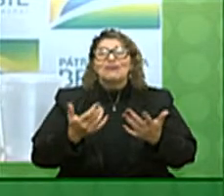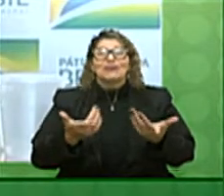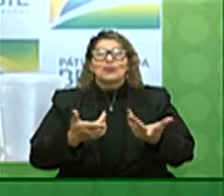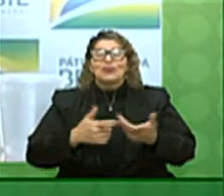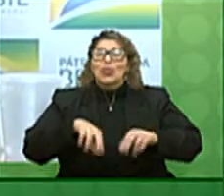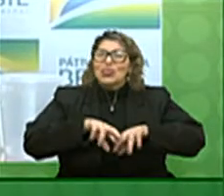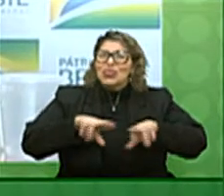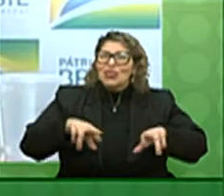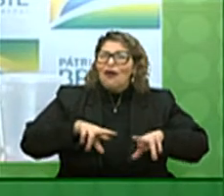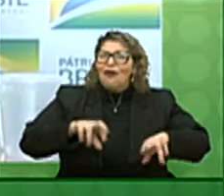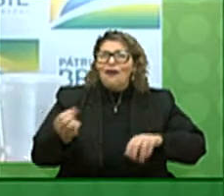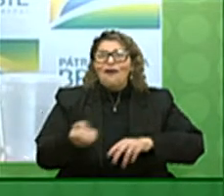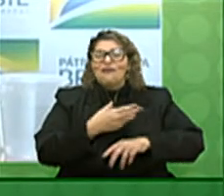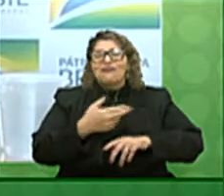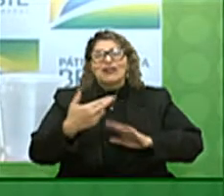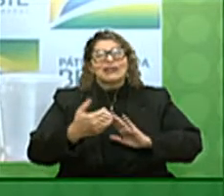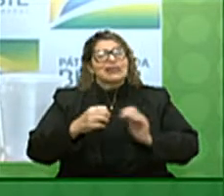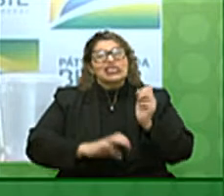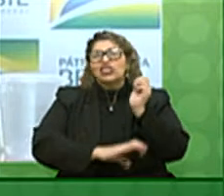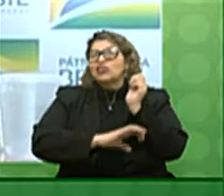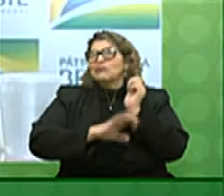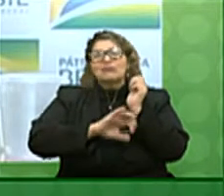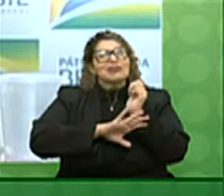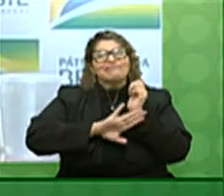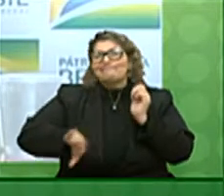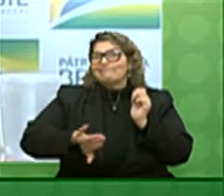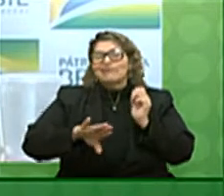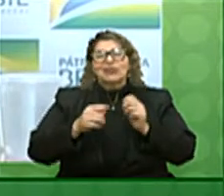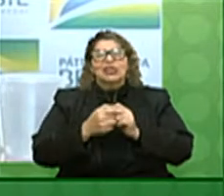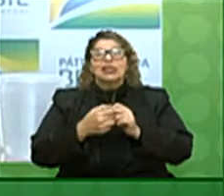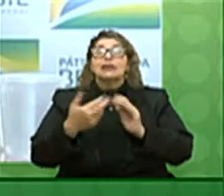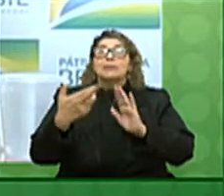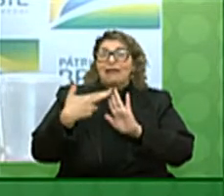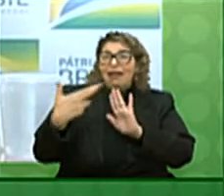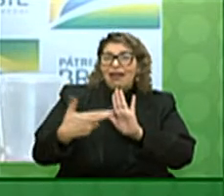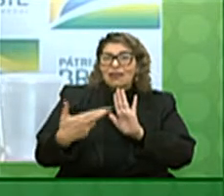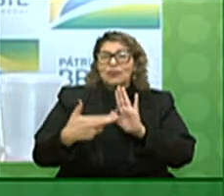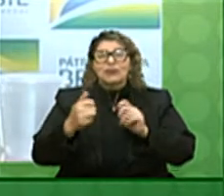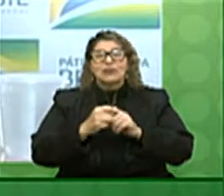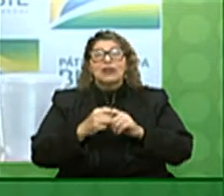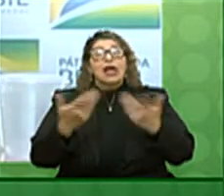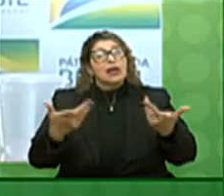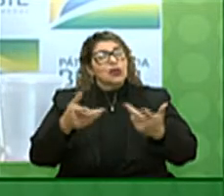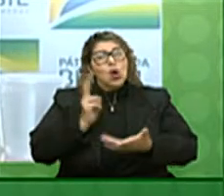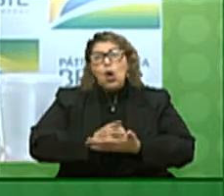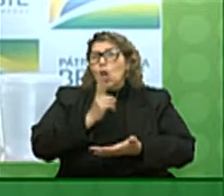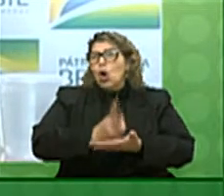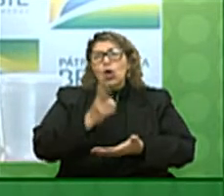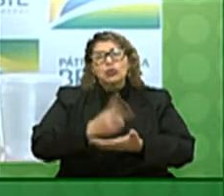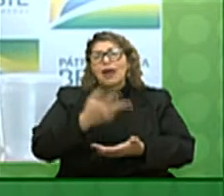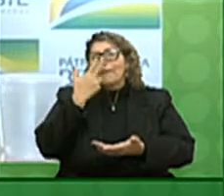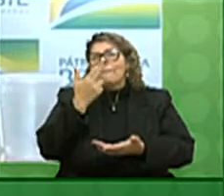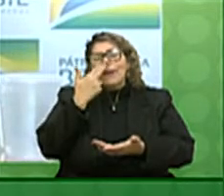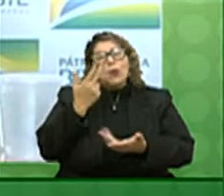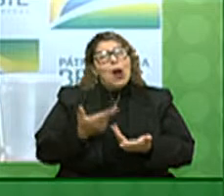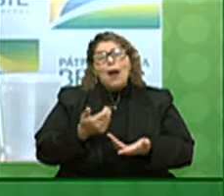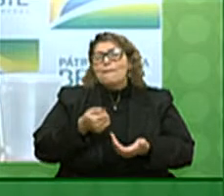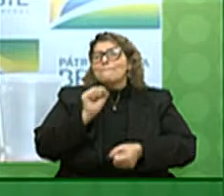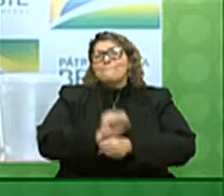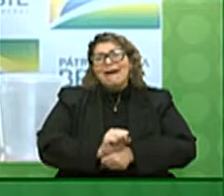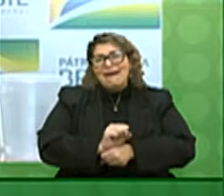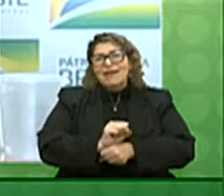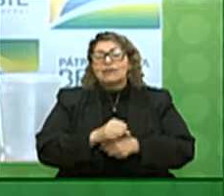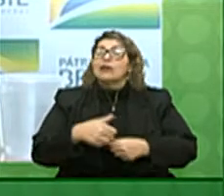de desburocratização e desregulamentação nós continuaremos a marcar passo. Por isso